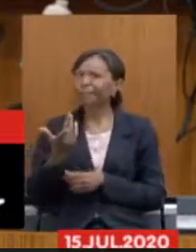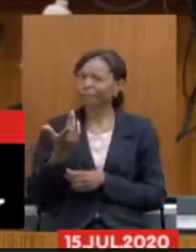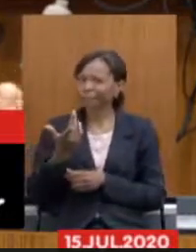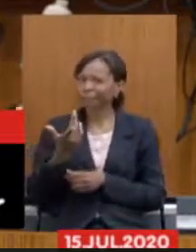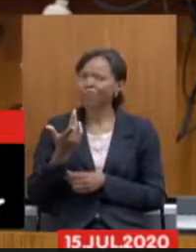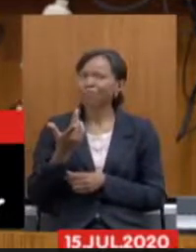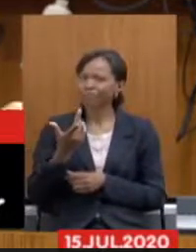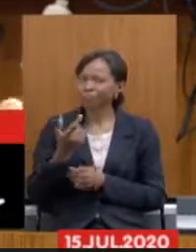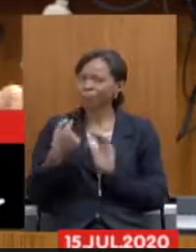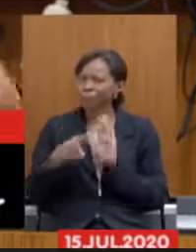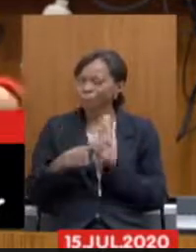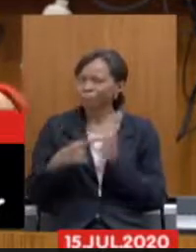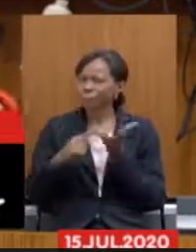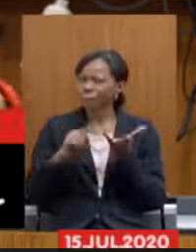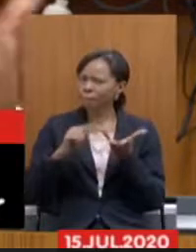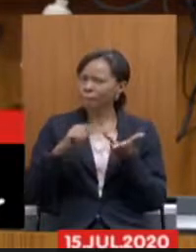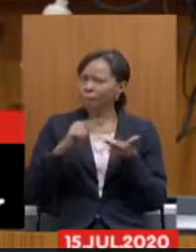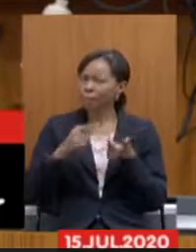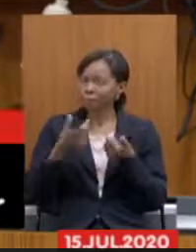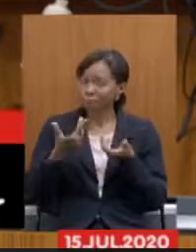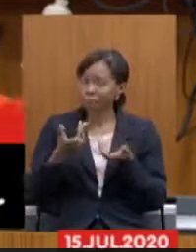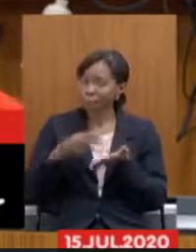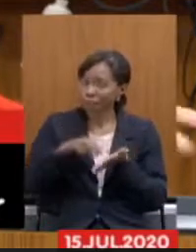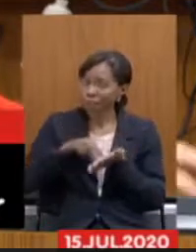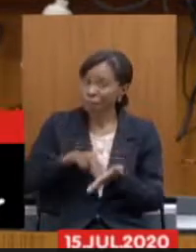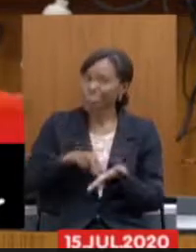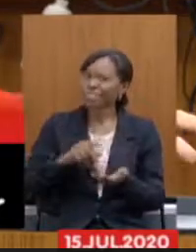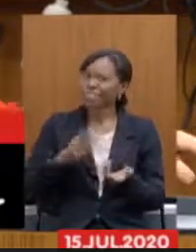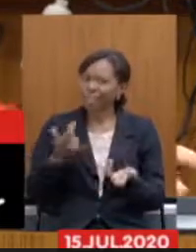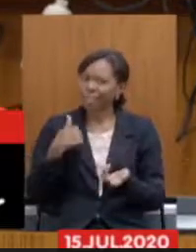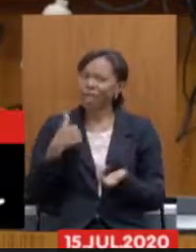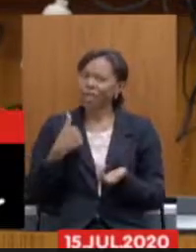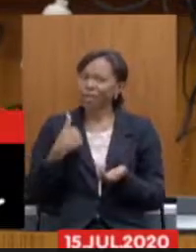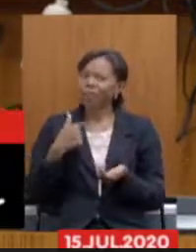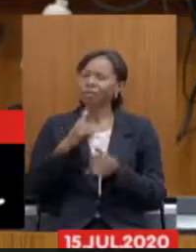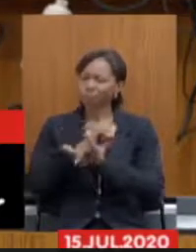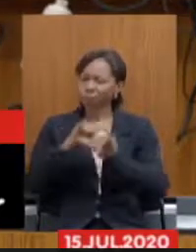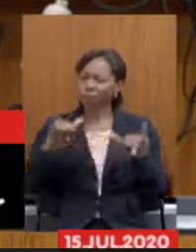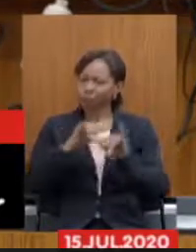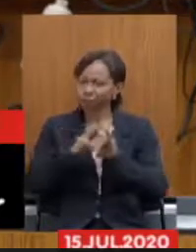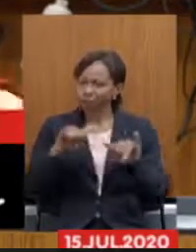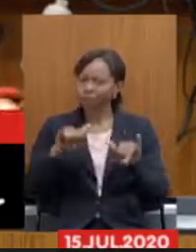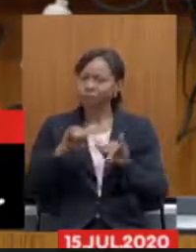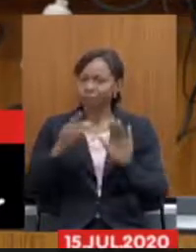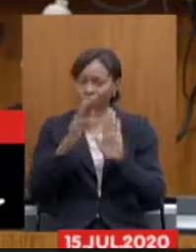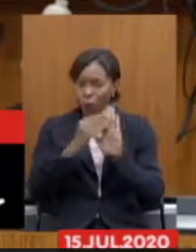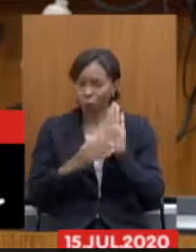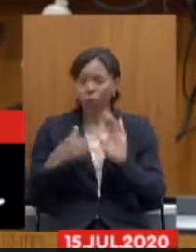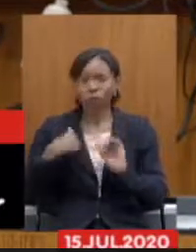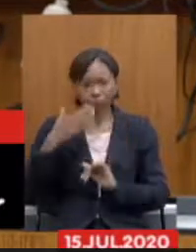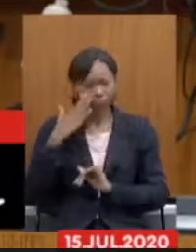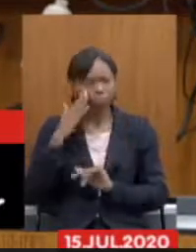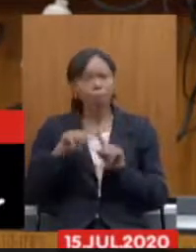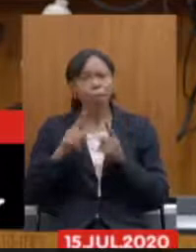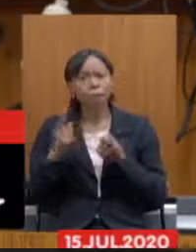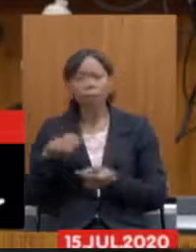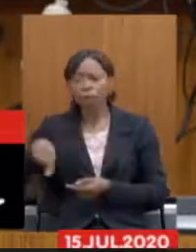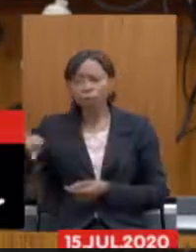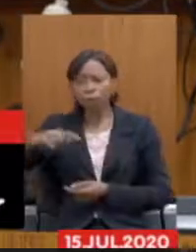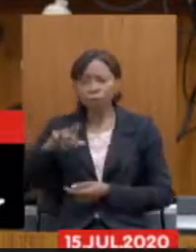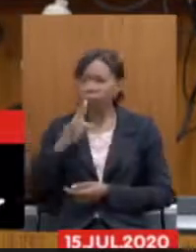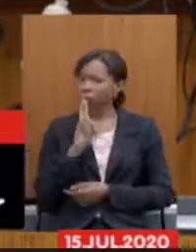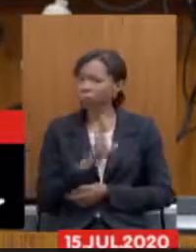com mais consistência ainda embora eu publique sabendo do conteúdo mas de fato as perguntas não são respondidas